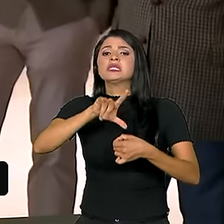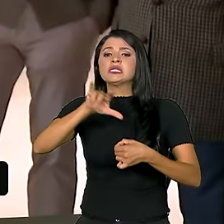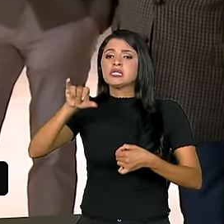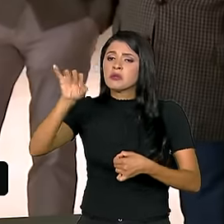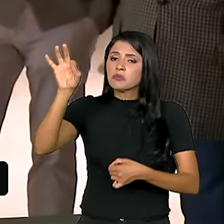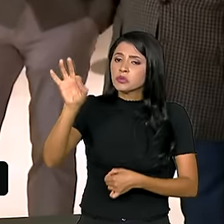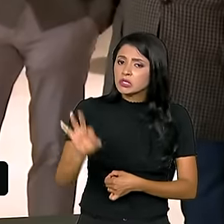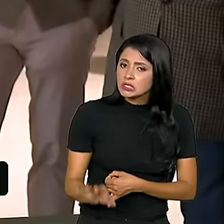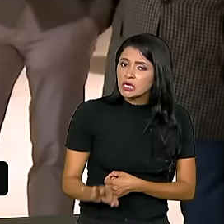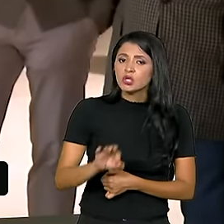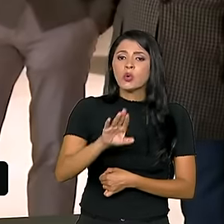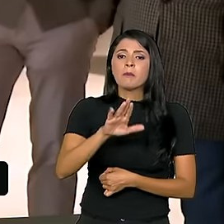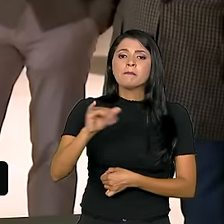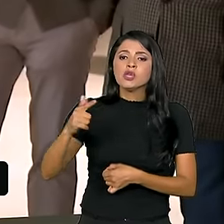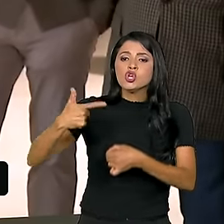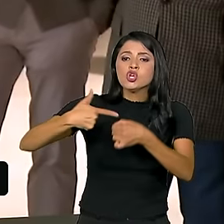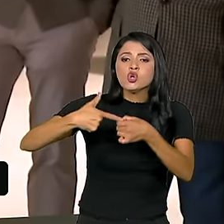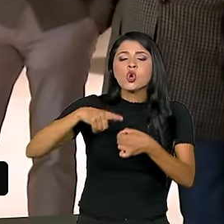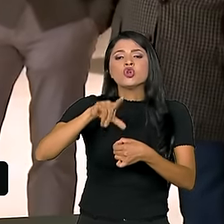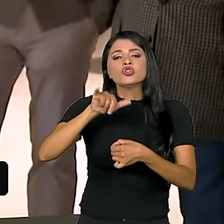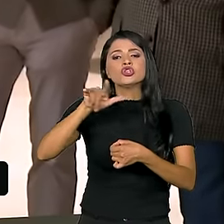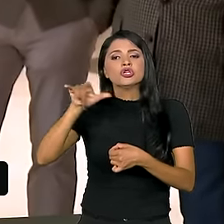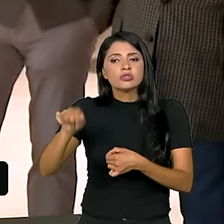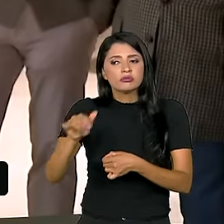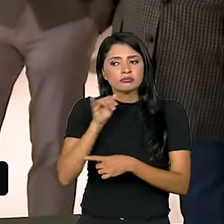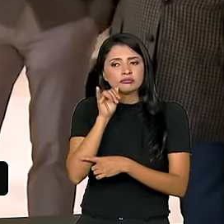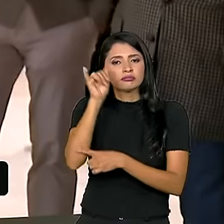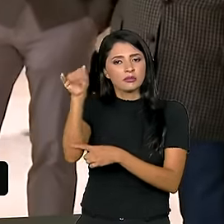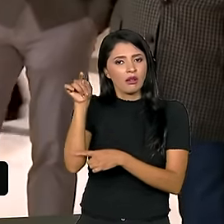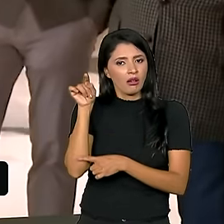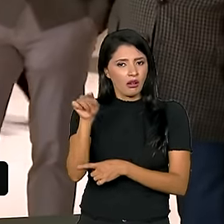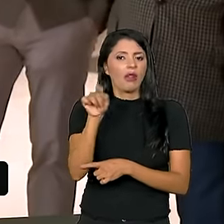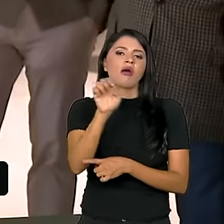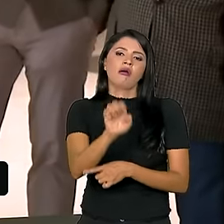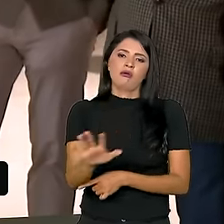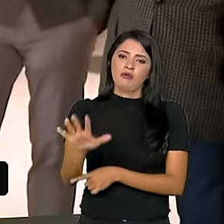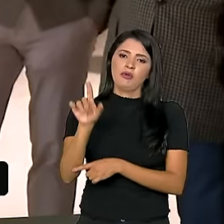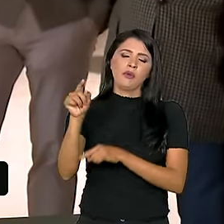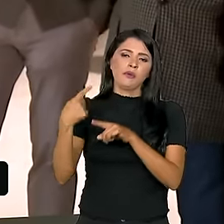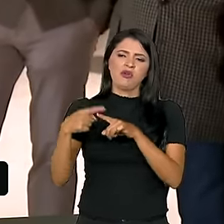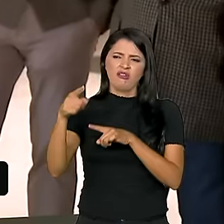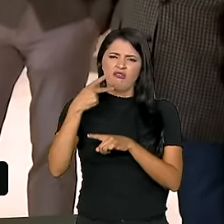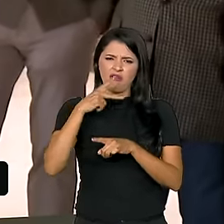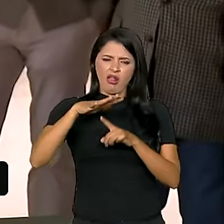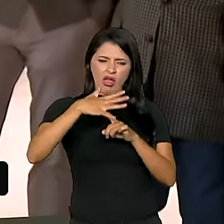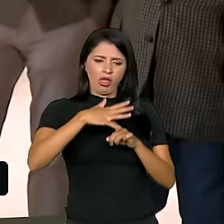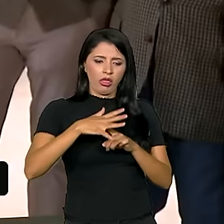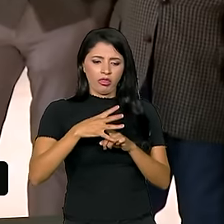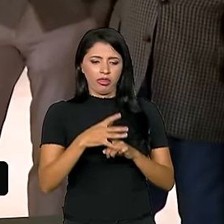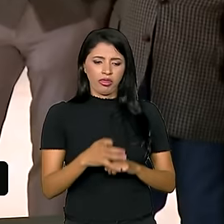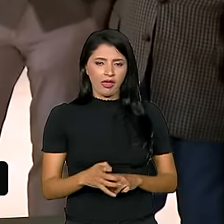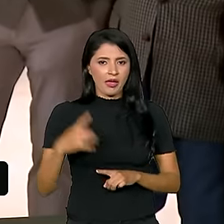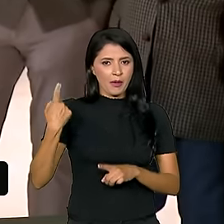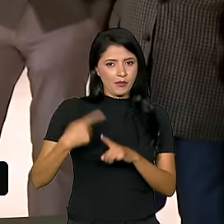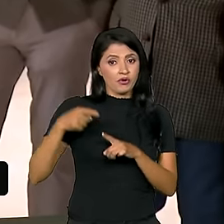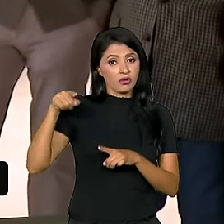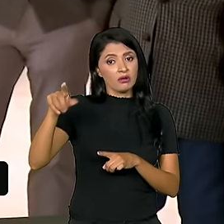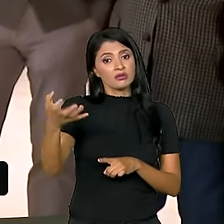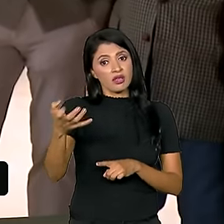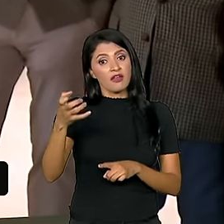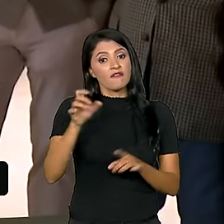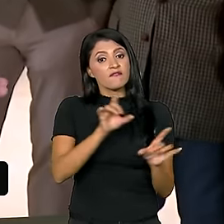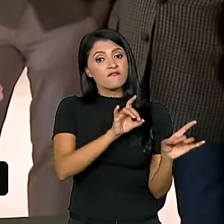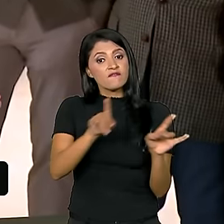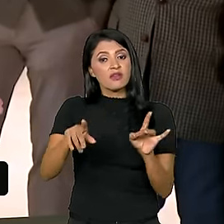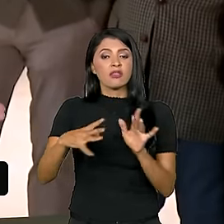vou conversar com a indústria automobilística europeia. Por que, sabe, que eles dizem que corrói? Certamente porque eles querem vender, sabe,